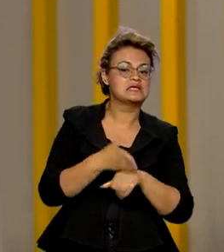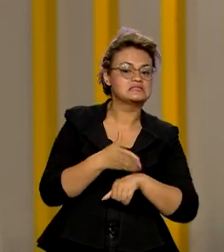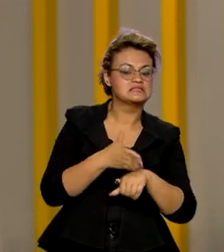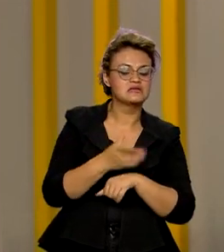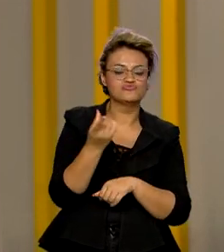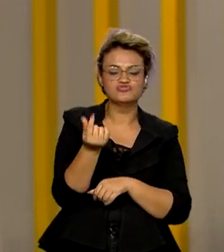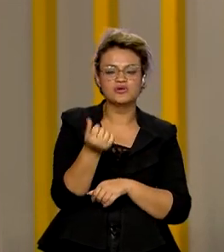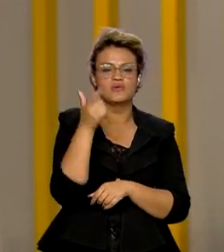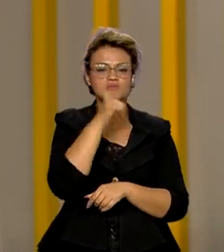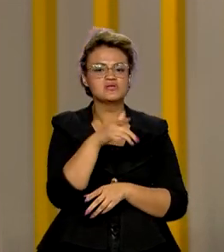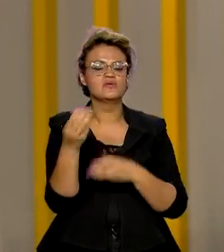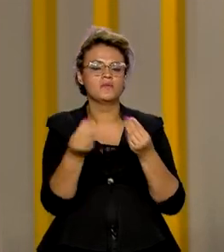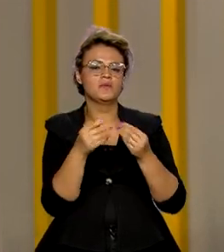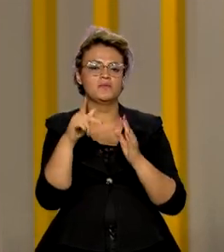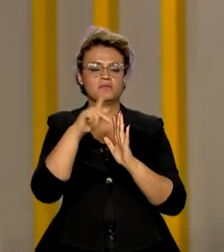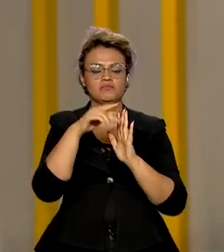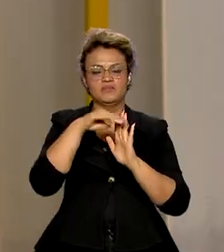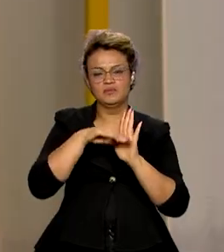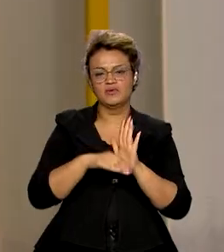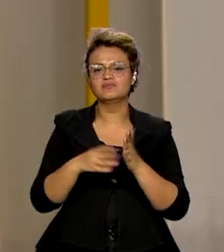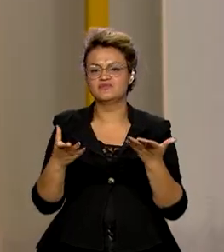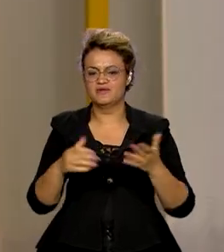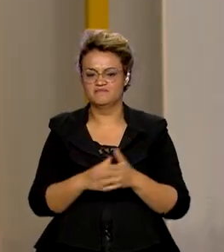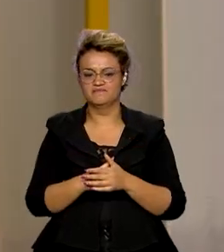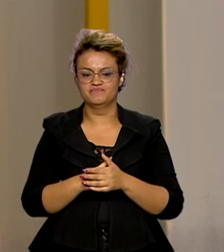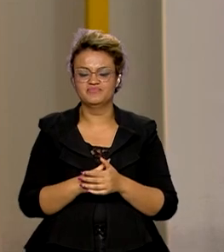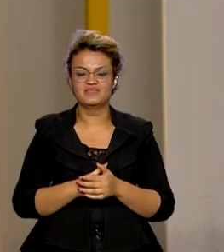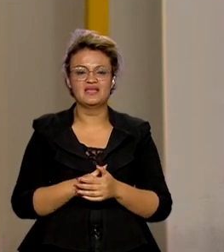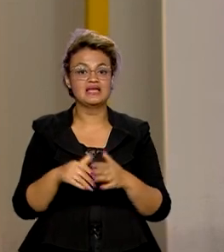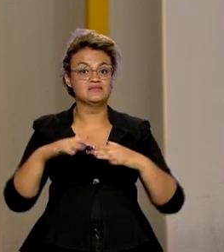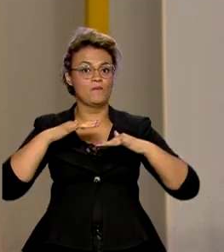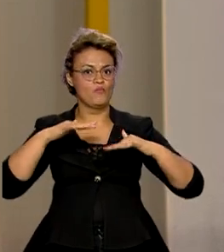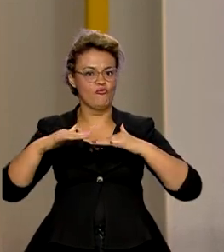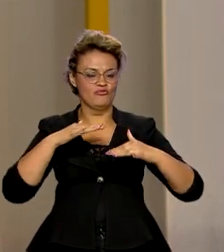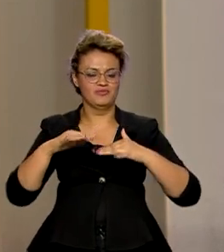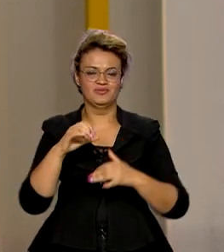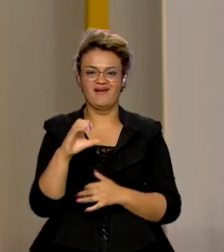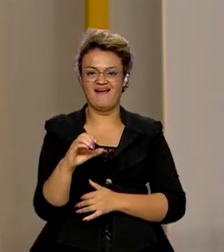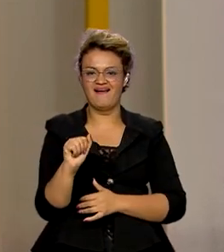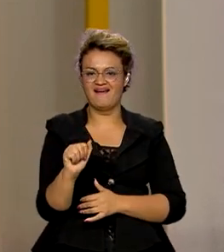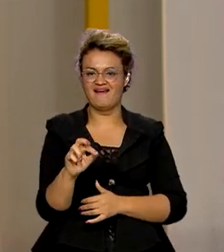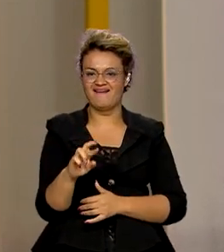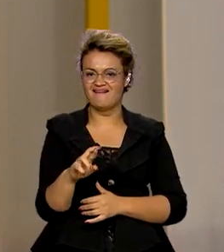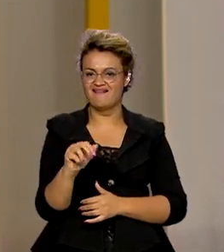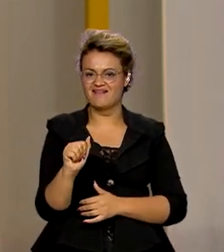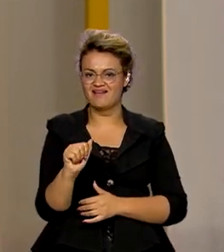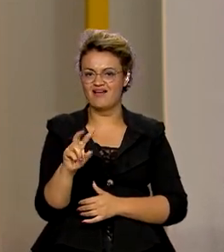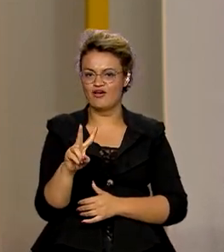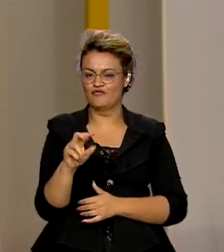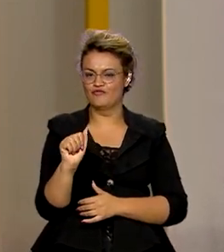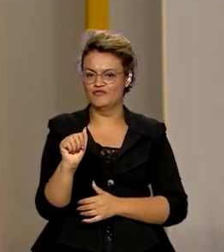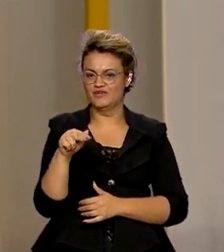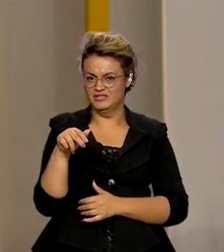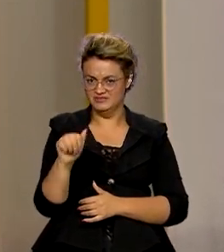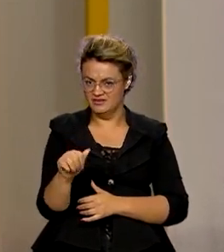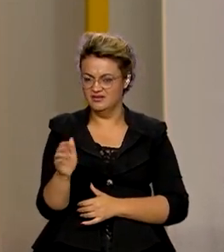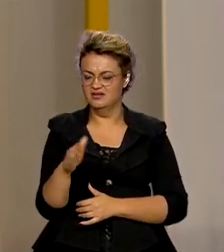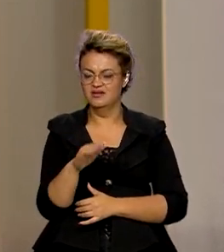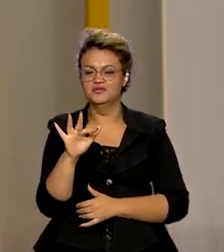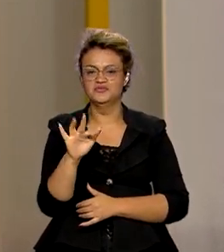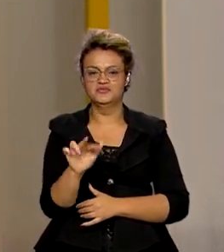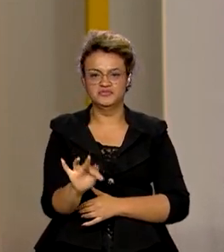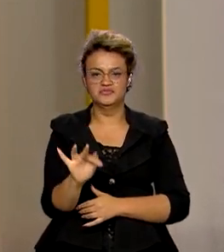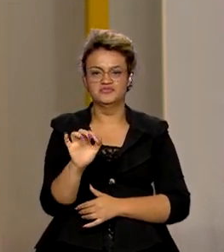recursos e programas federais. É a Caravana Federativa, que terminou hoje em Salvador, na Bahia. Em dois